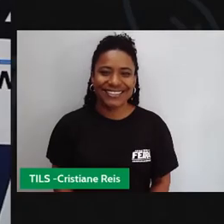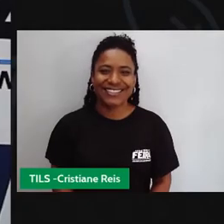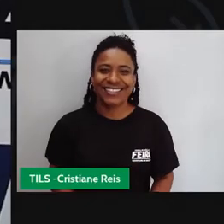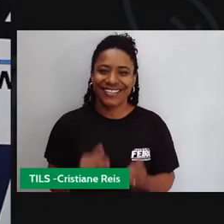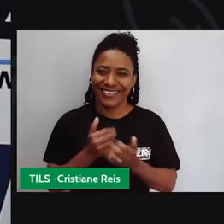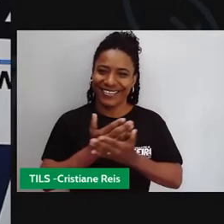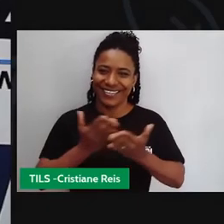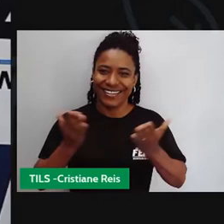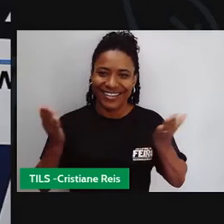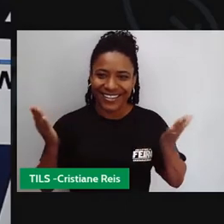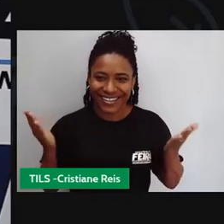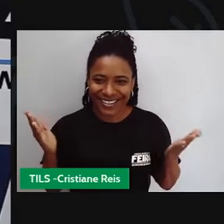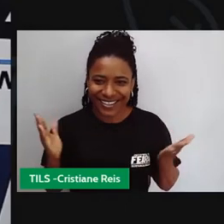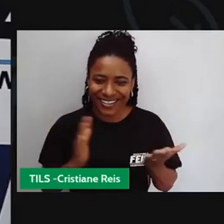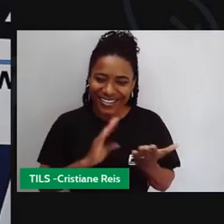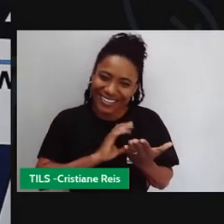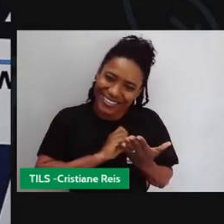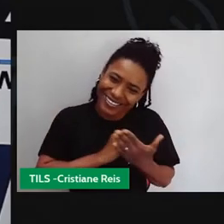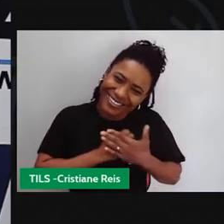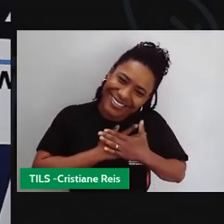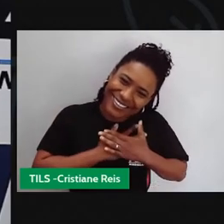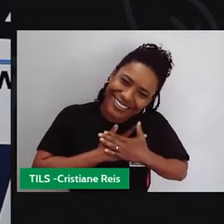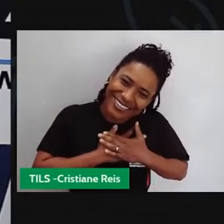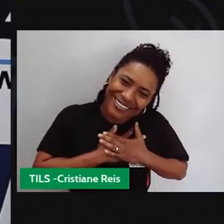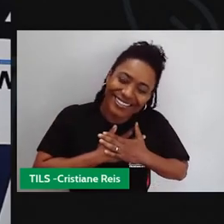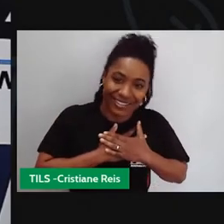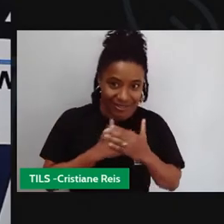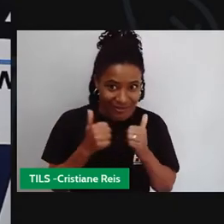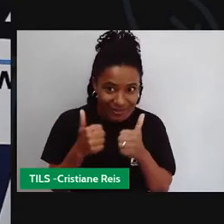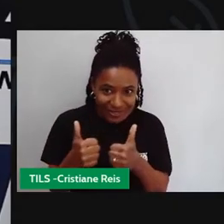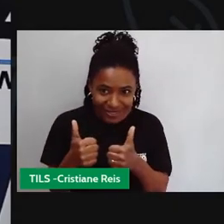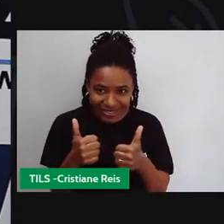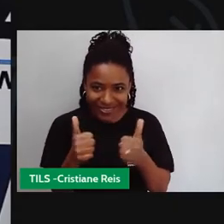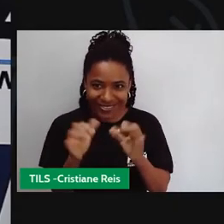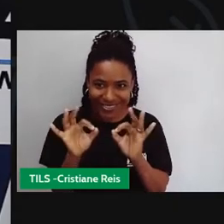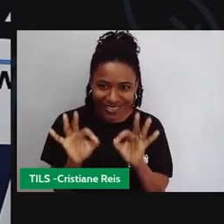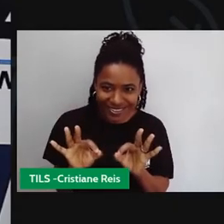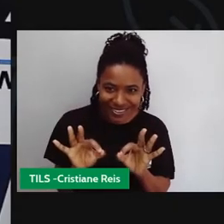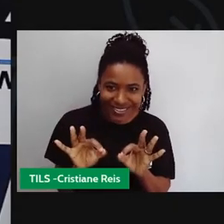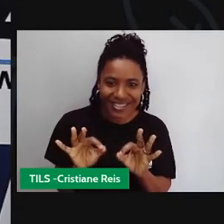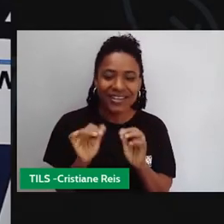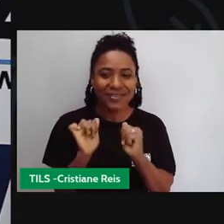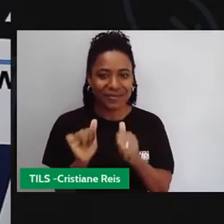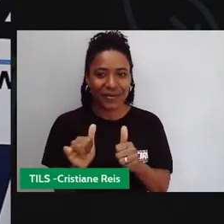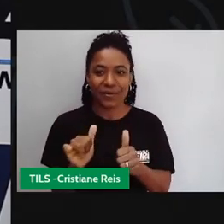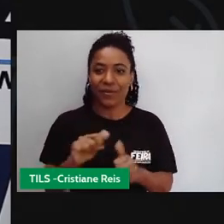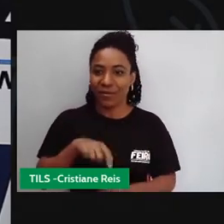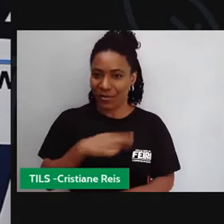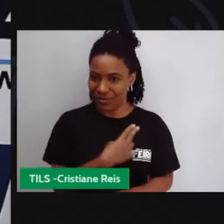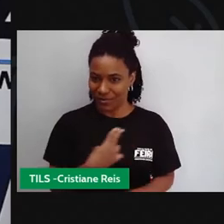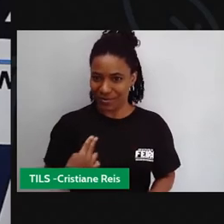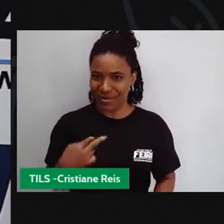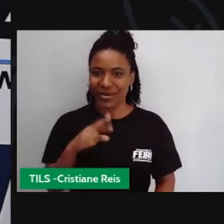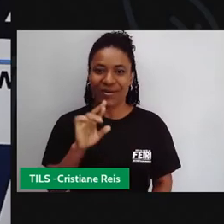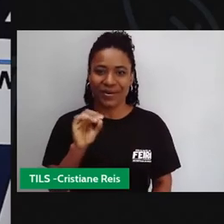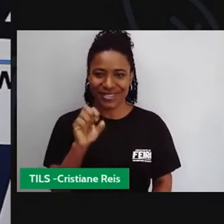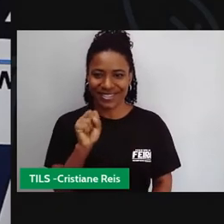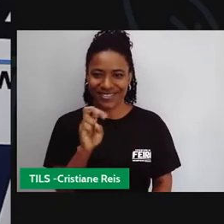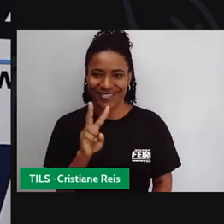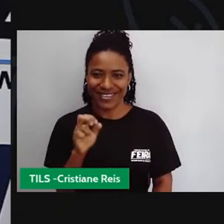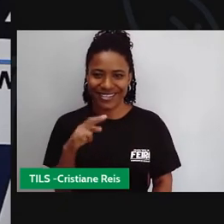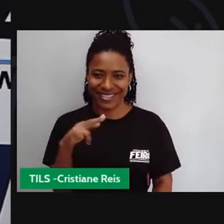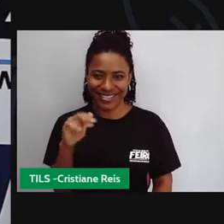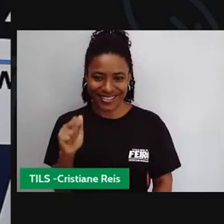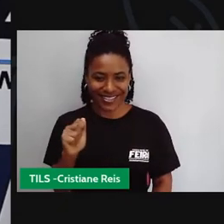Olá, meus queridos, tudo certinho com você? Eu sou a professora Rosa Evânia, como vocês já sabem, a nossa intérprete,